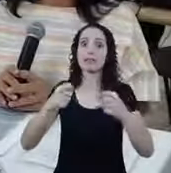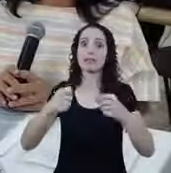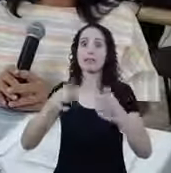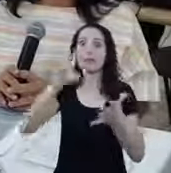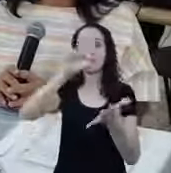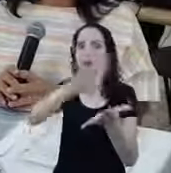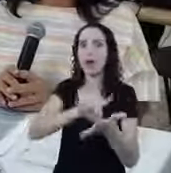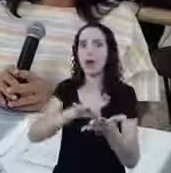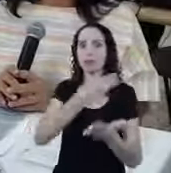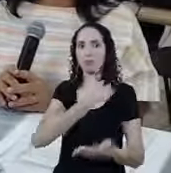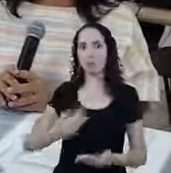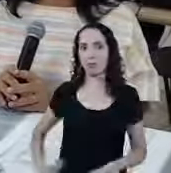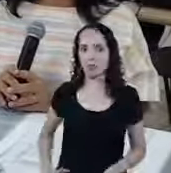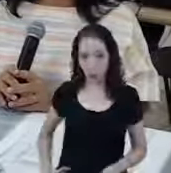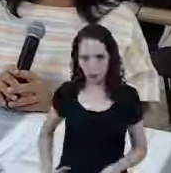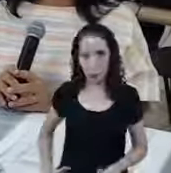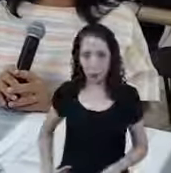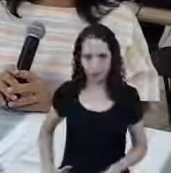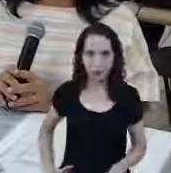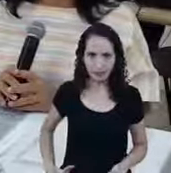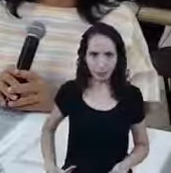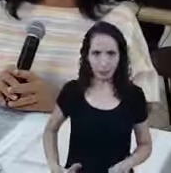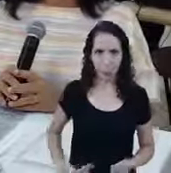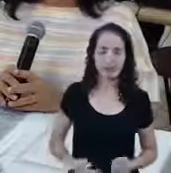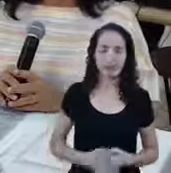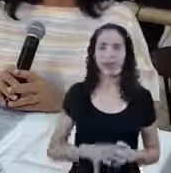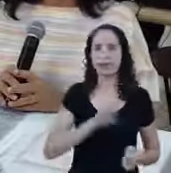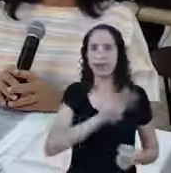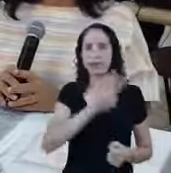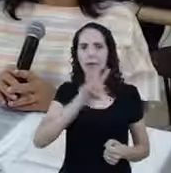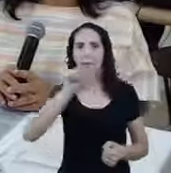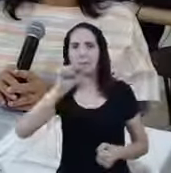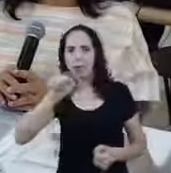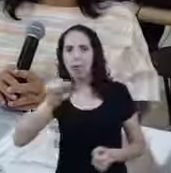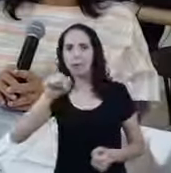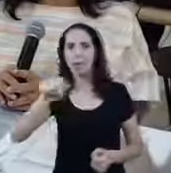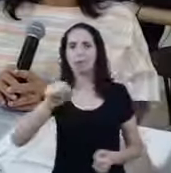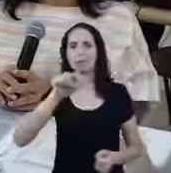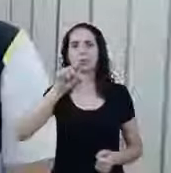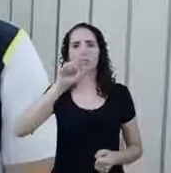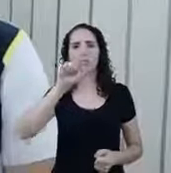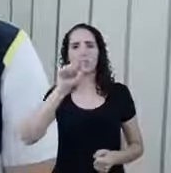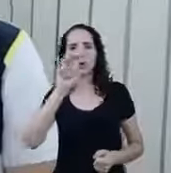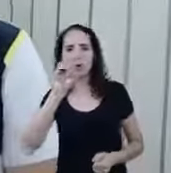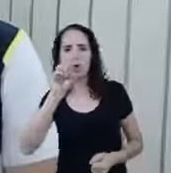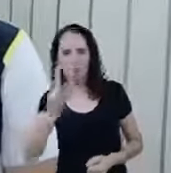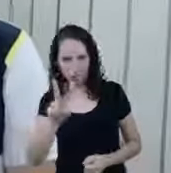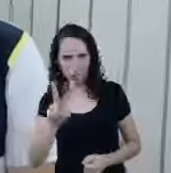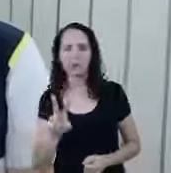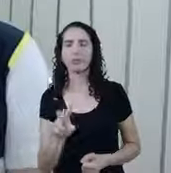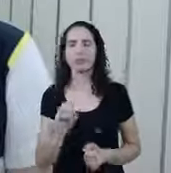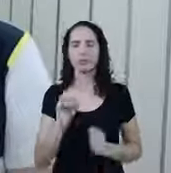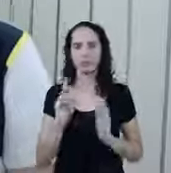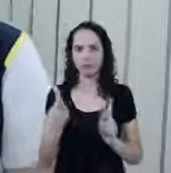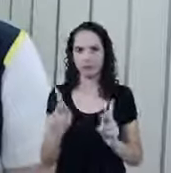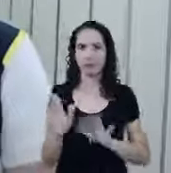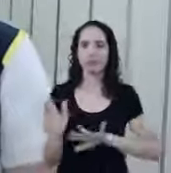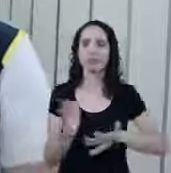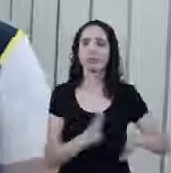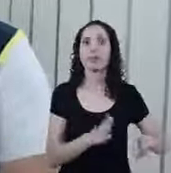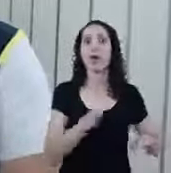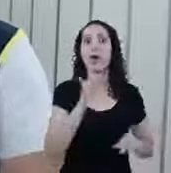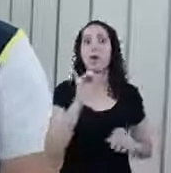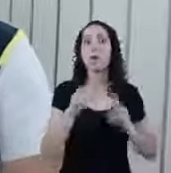Que você digite o endereço E não que você clique em um link Tomar cuidado com Porque por incrível que pareça Essas pessoas que dão